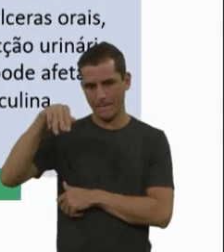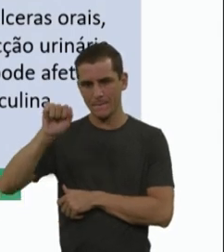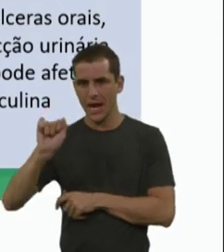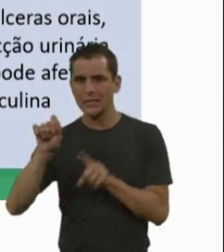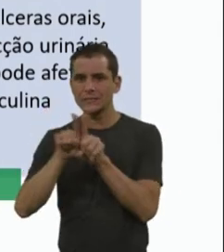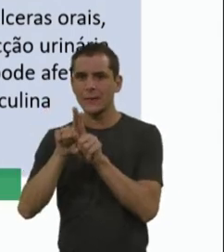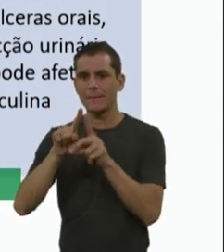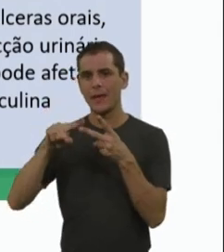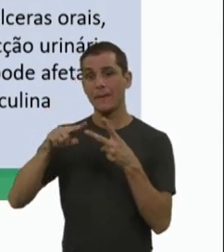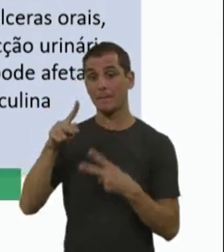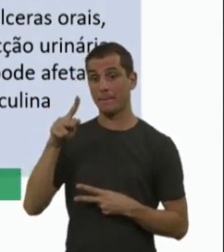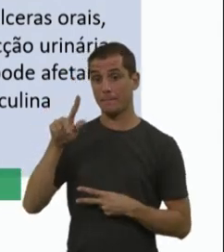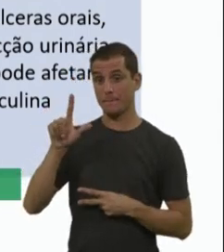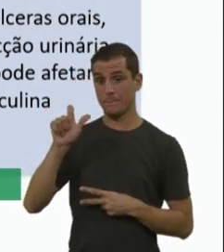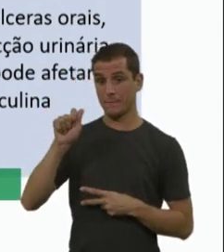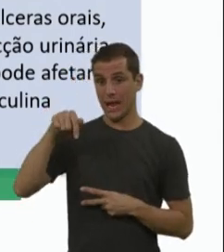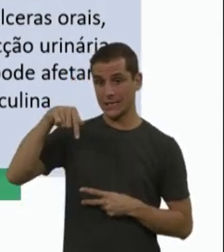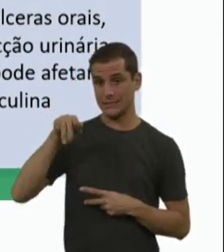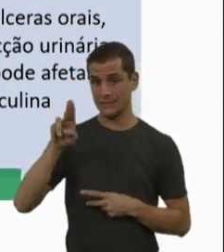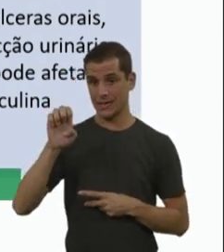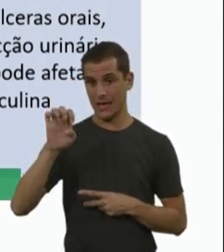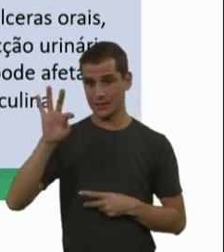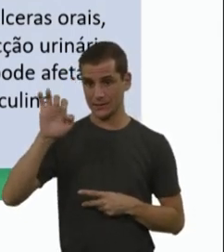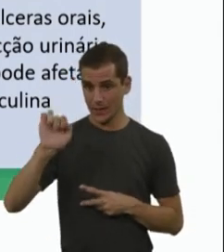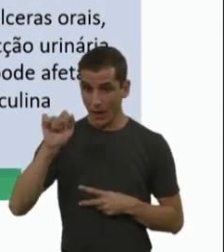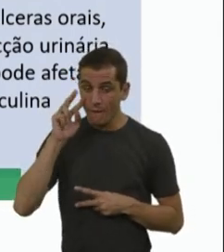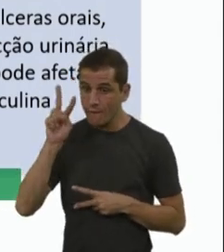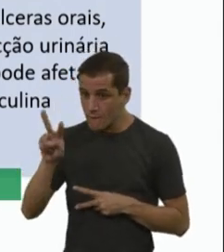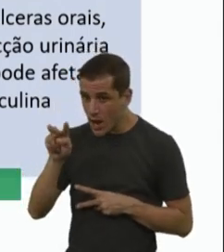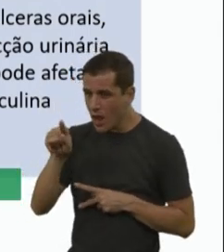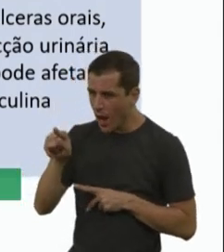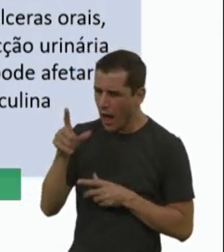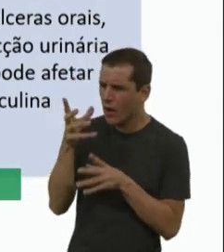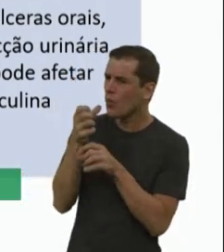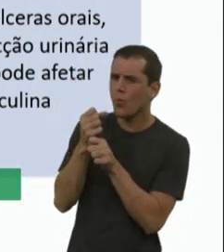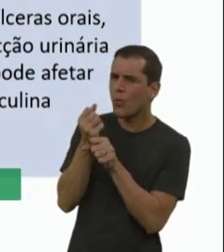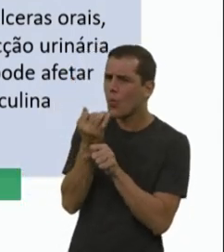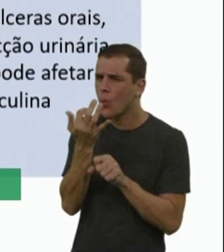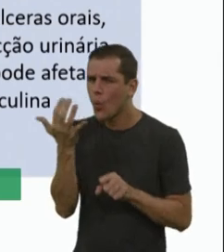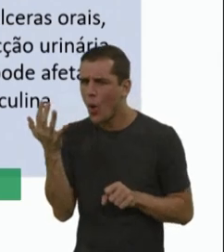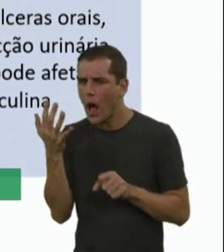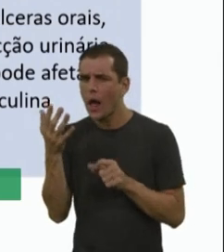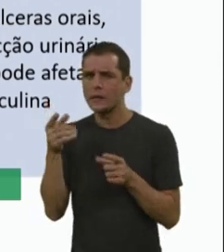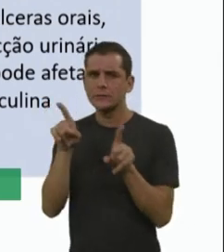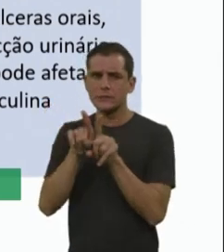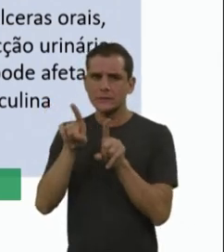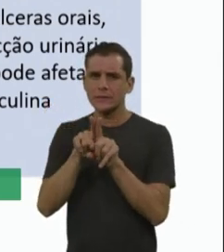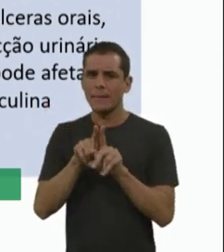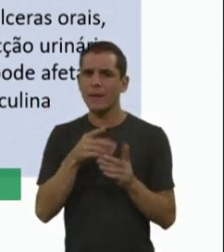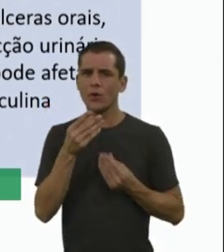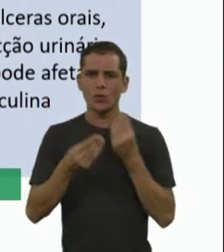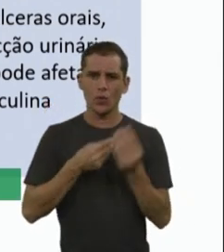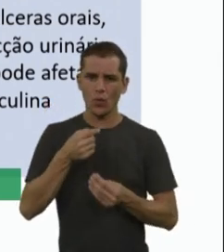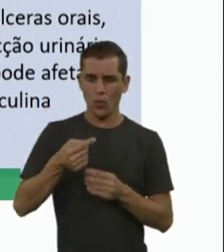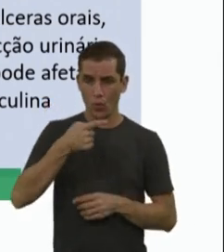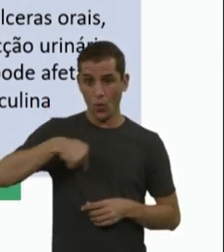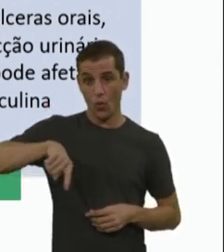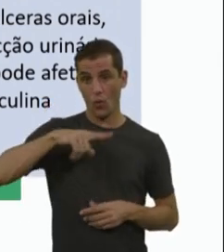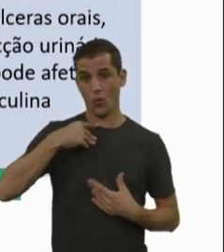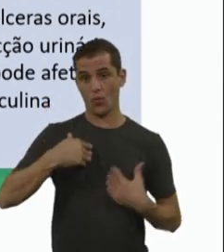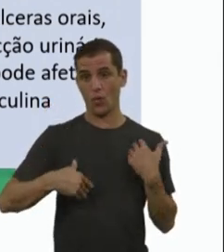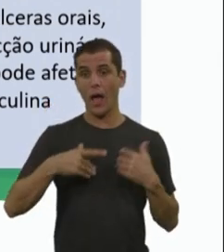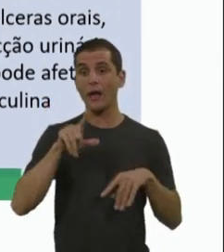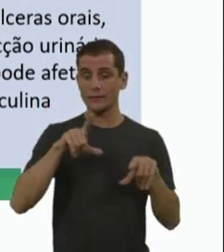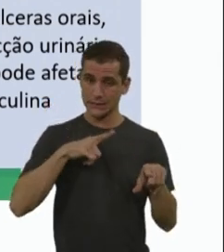no EQU, porque tem oligonucleotídeos que podem dar esses efeitos adversos, mas com a Nucinecena geralmente não, mas a gente faz